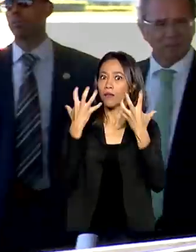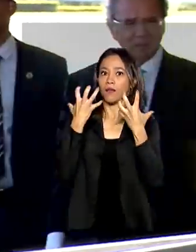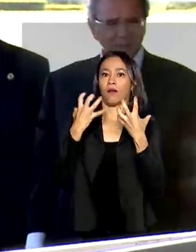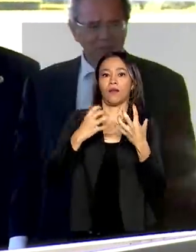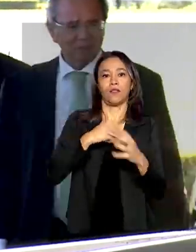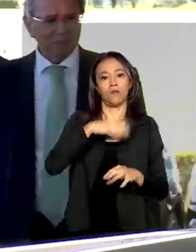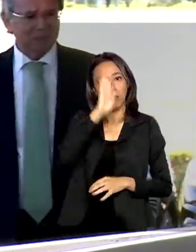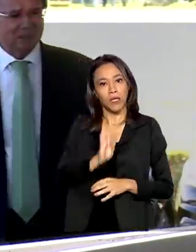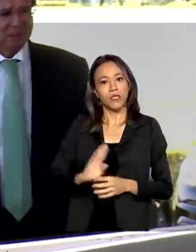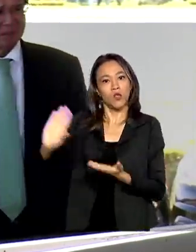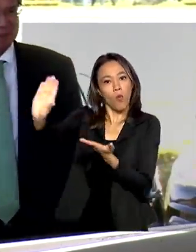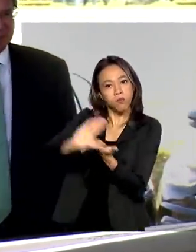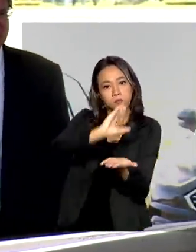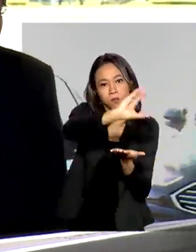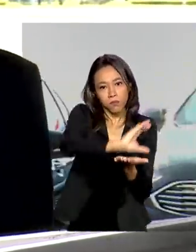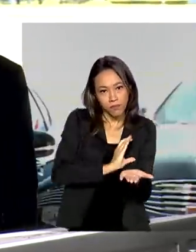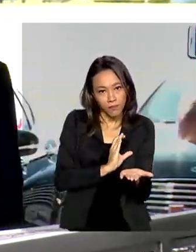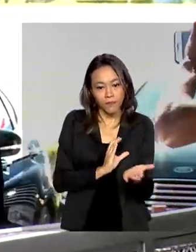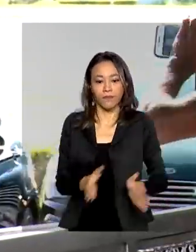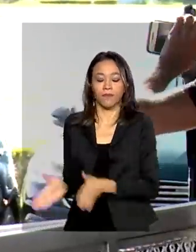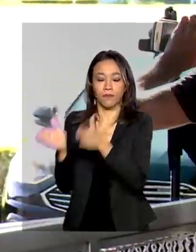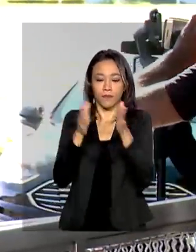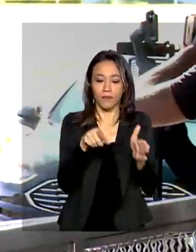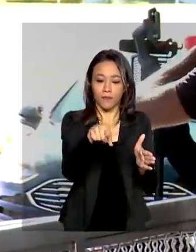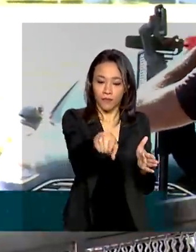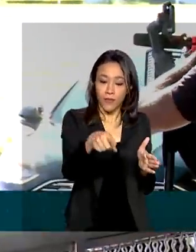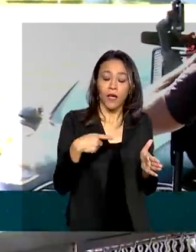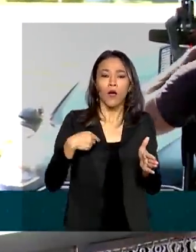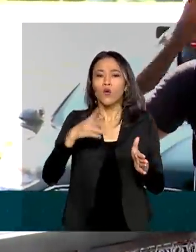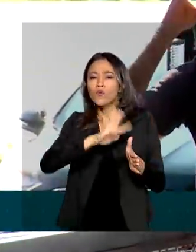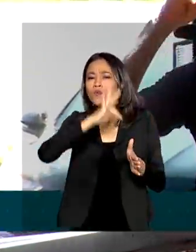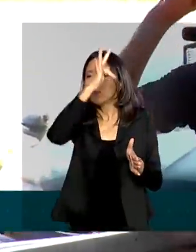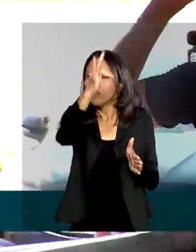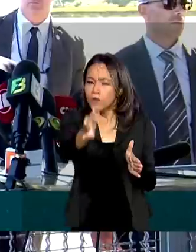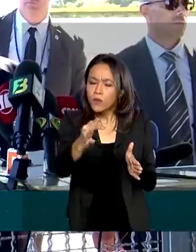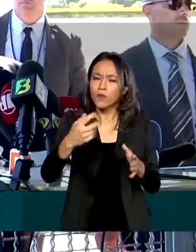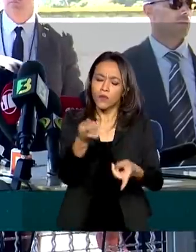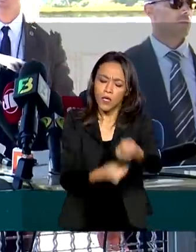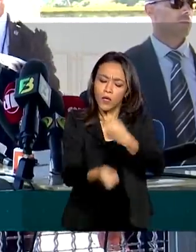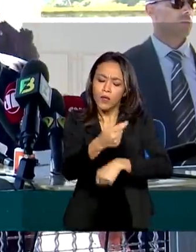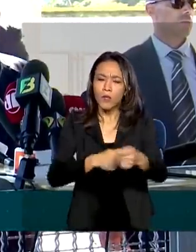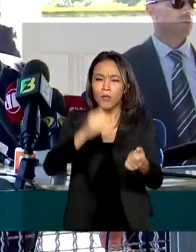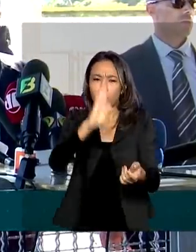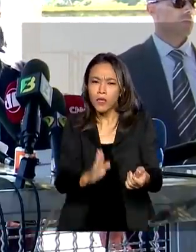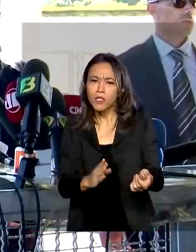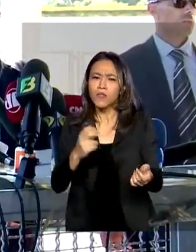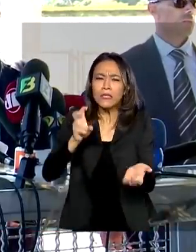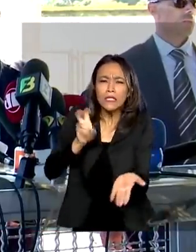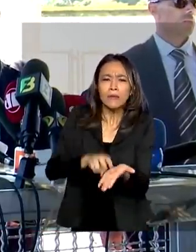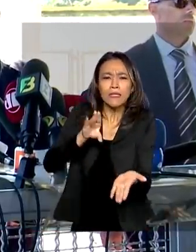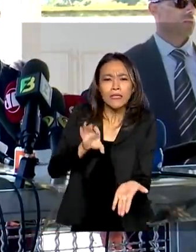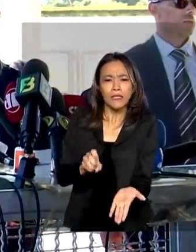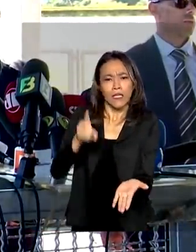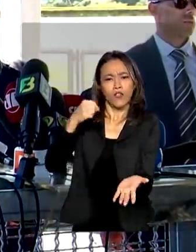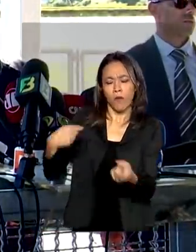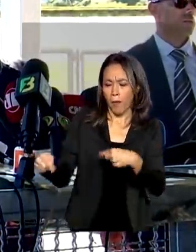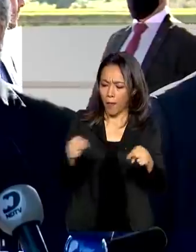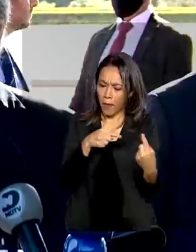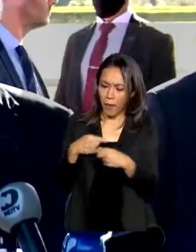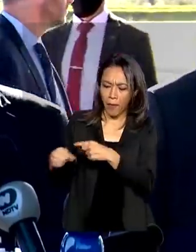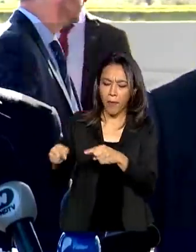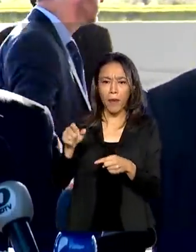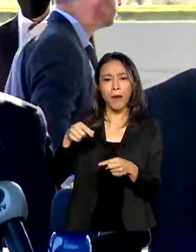Os rumos da economia no Brasil foram discutidos logo cedo em reunião do presidente Jair Bolsonaro com